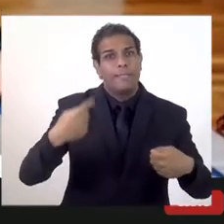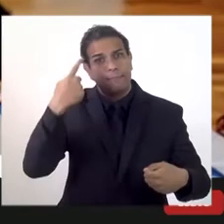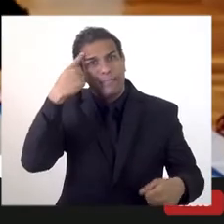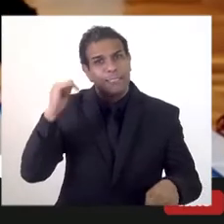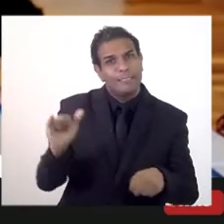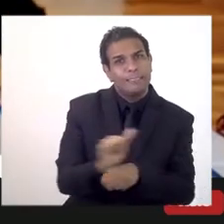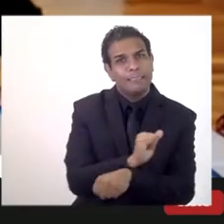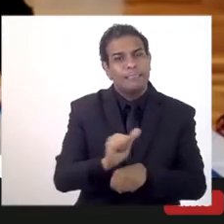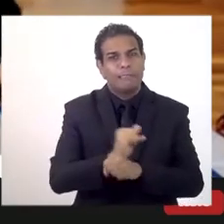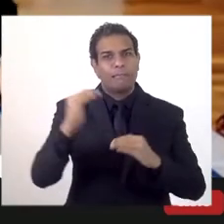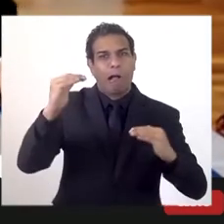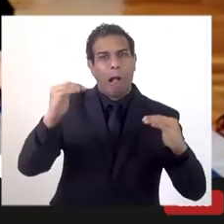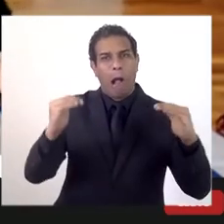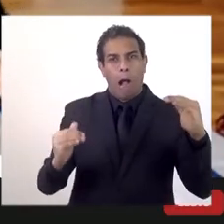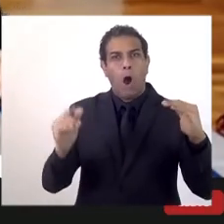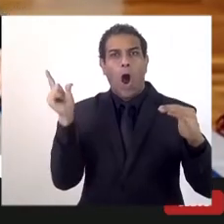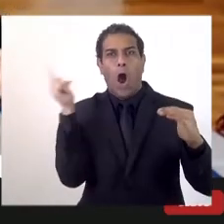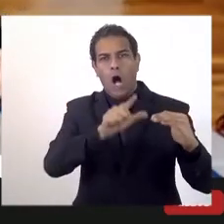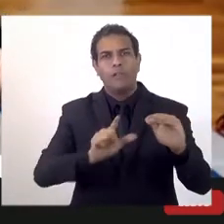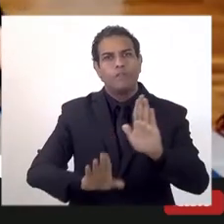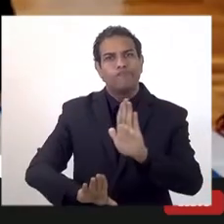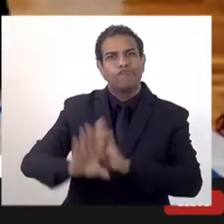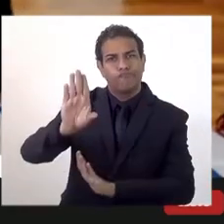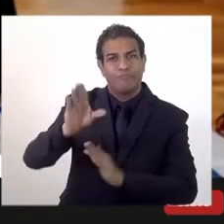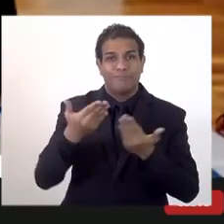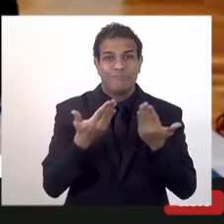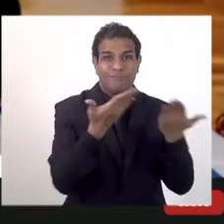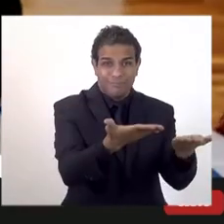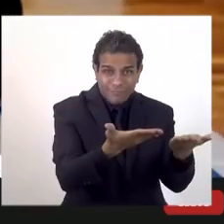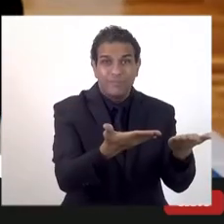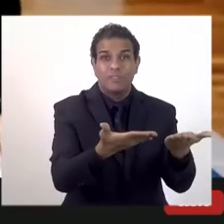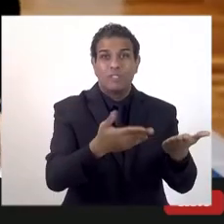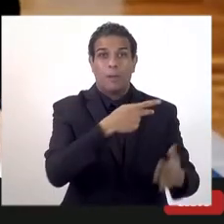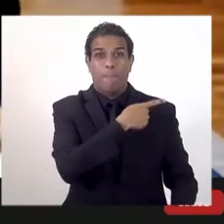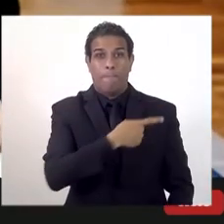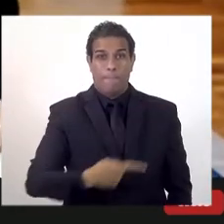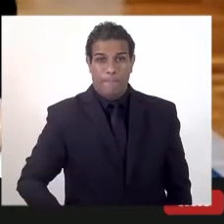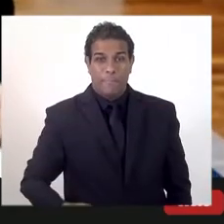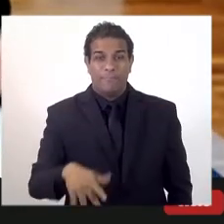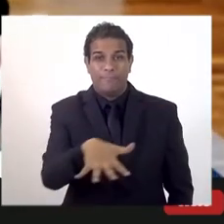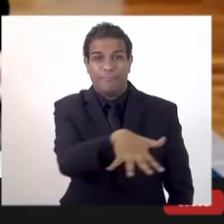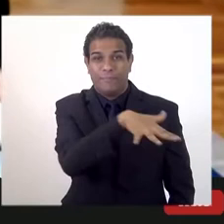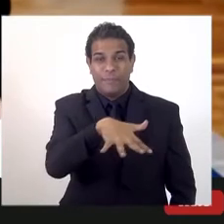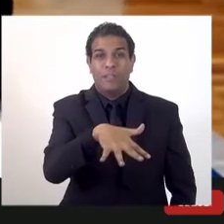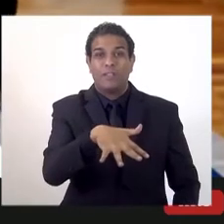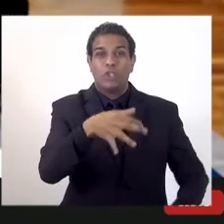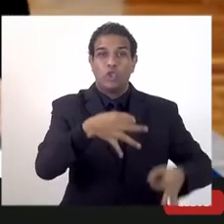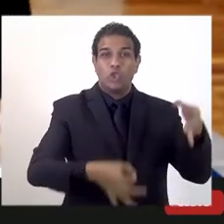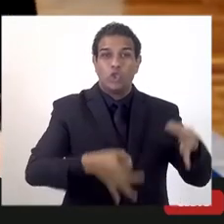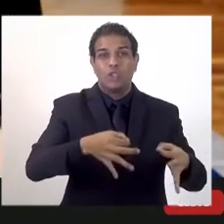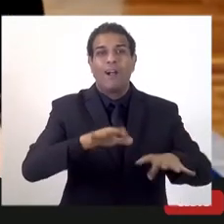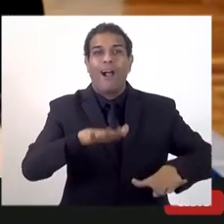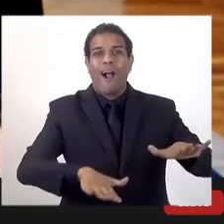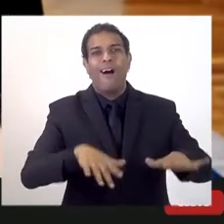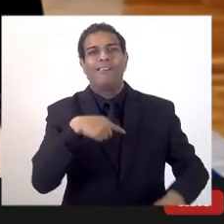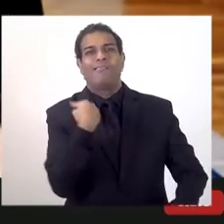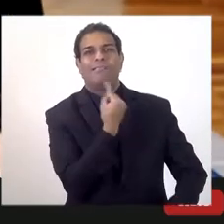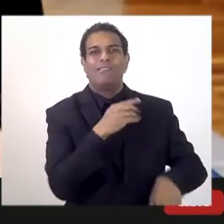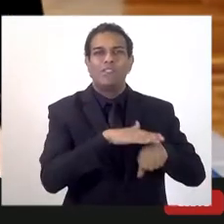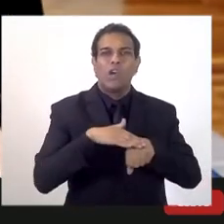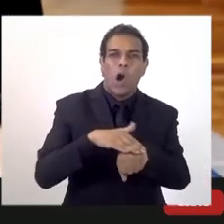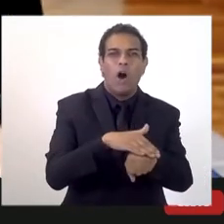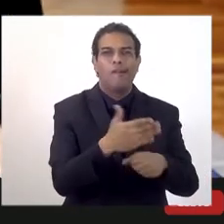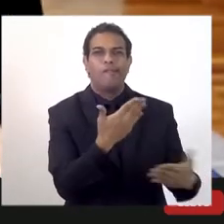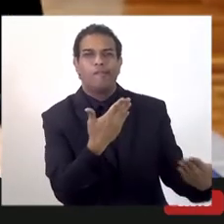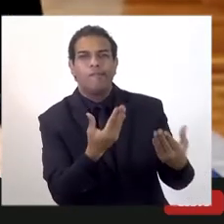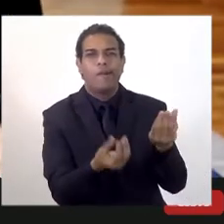eu coloquei isso aqui como exemplo, para o presidente do Tribunal de Justiça, para o Procurador-Geral de Justiça, porque muitas das vezes, como o exemplo do Rio Logo,